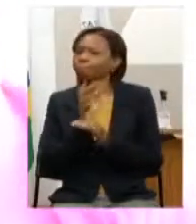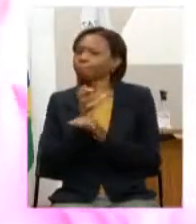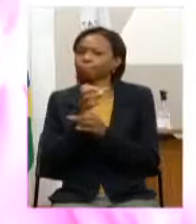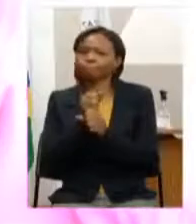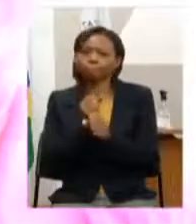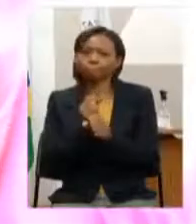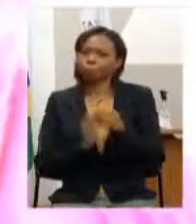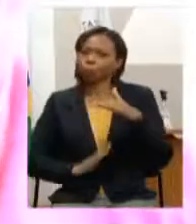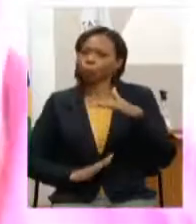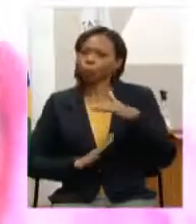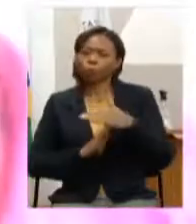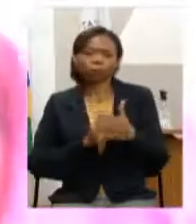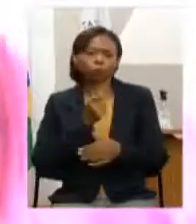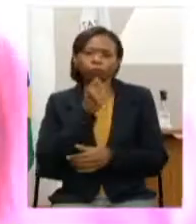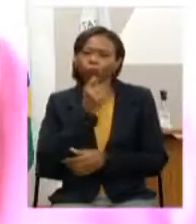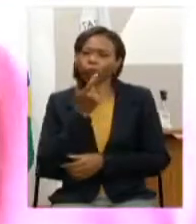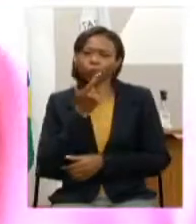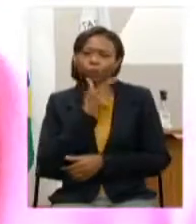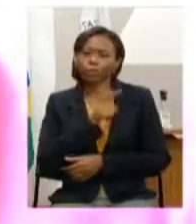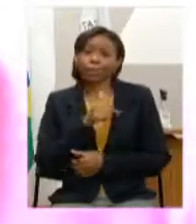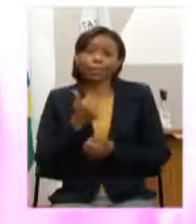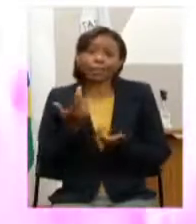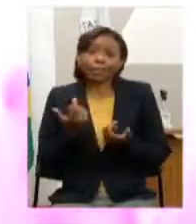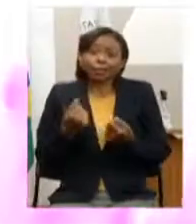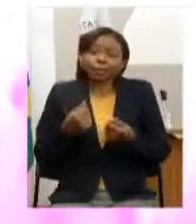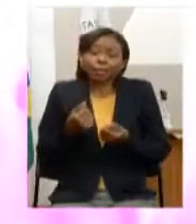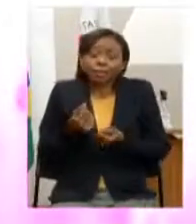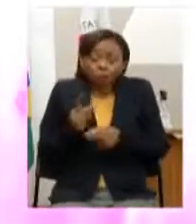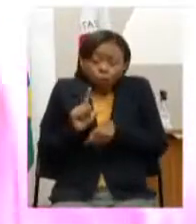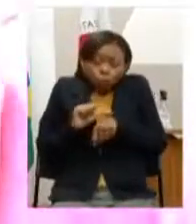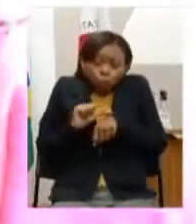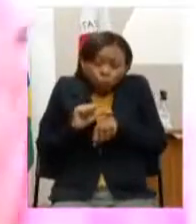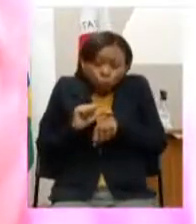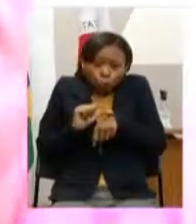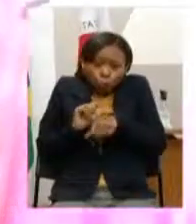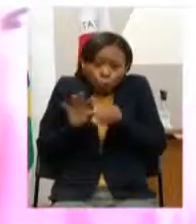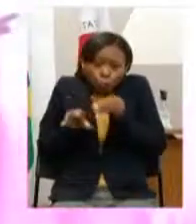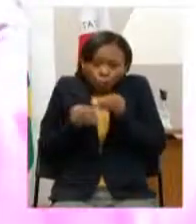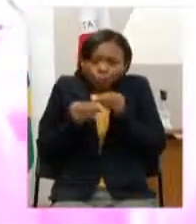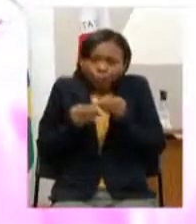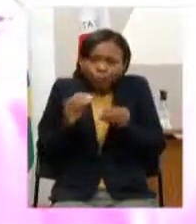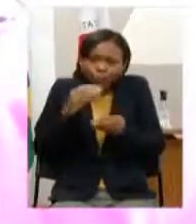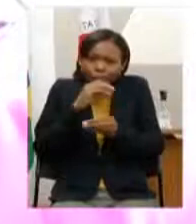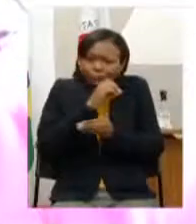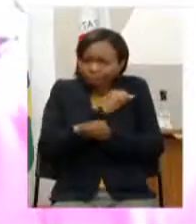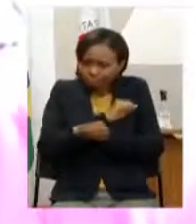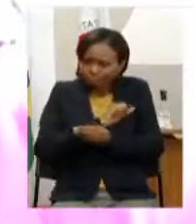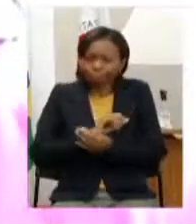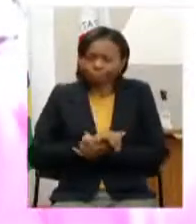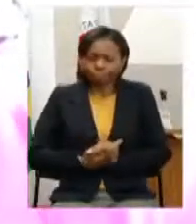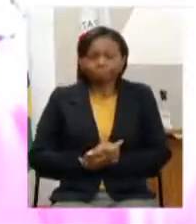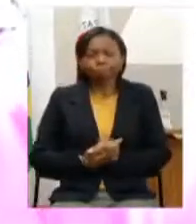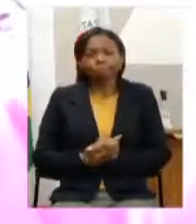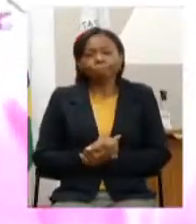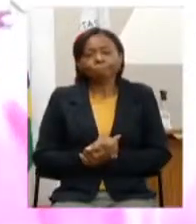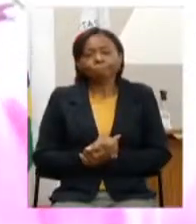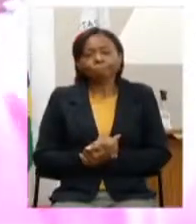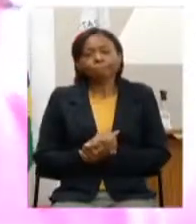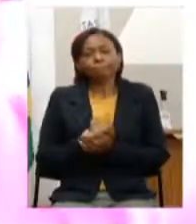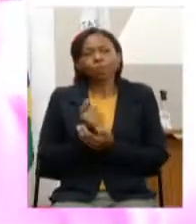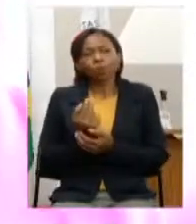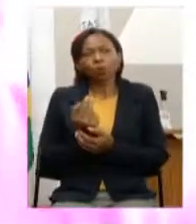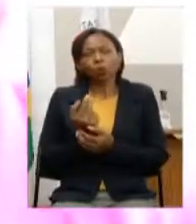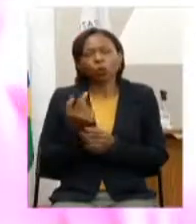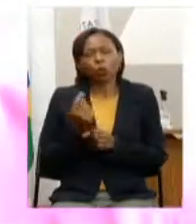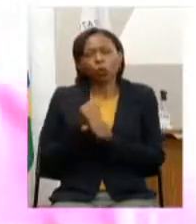o doutor eu precisava de mais um cibudinho para completar aqui é rapidinho então em 2000